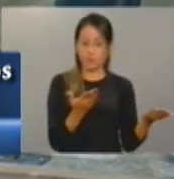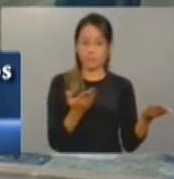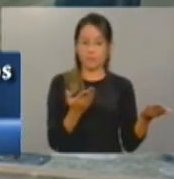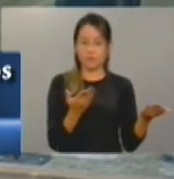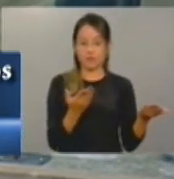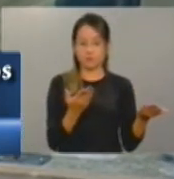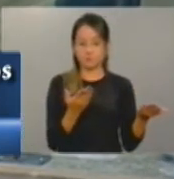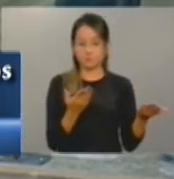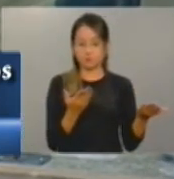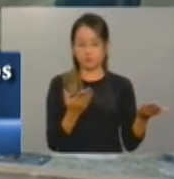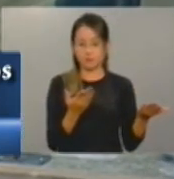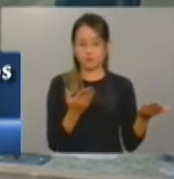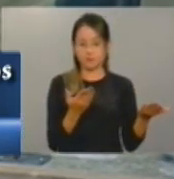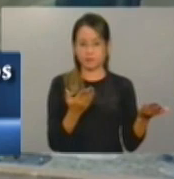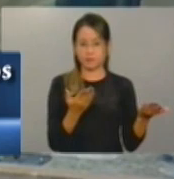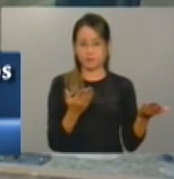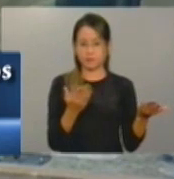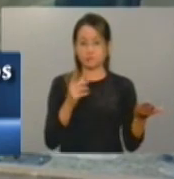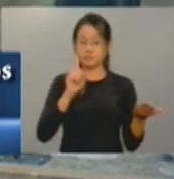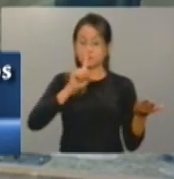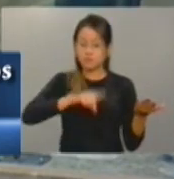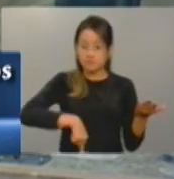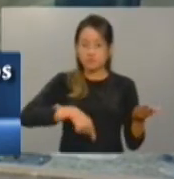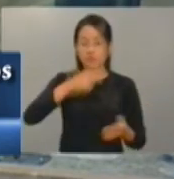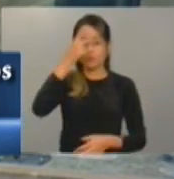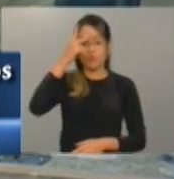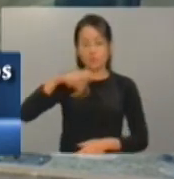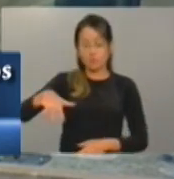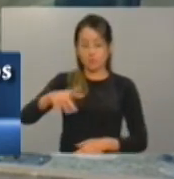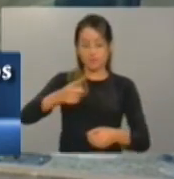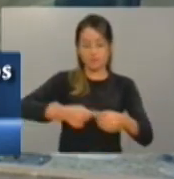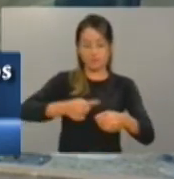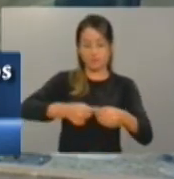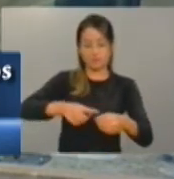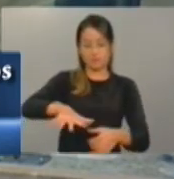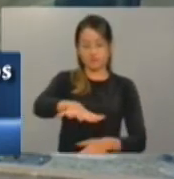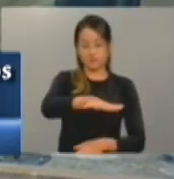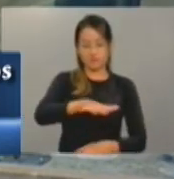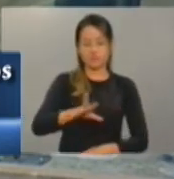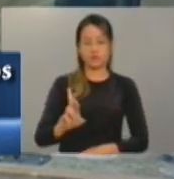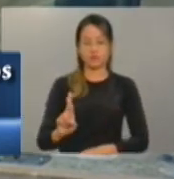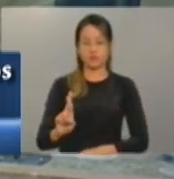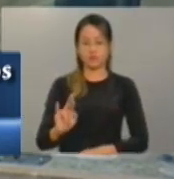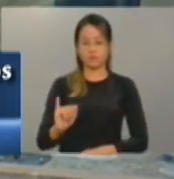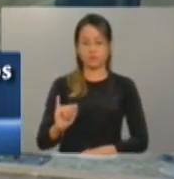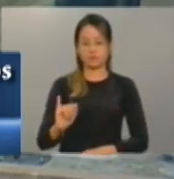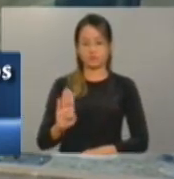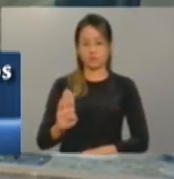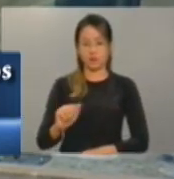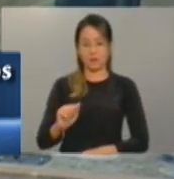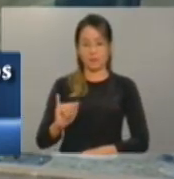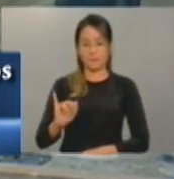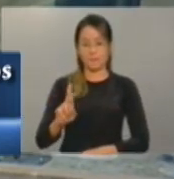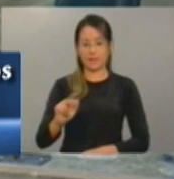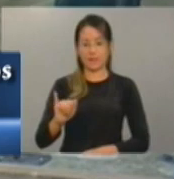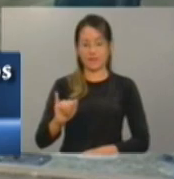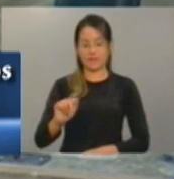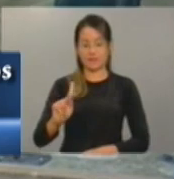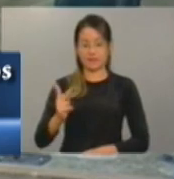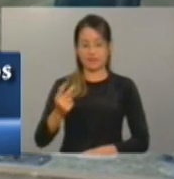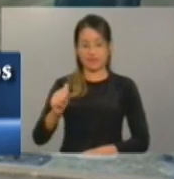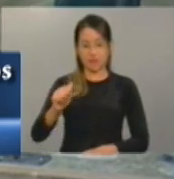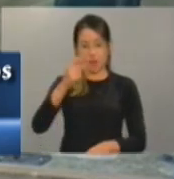populações ribeirinhas do Vale do Acaraú, começando ali já pela Bela Cruz, tem Marcos, Morrinhos